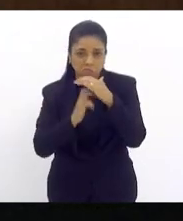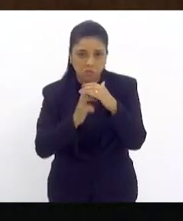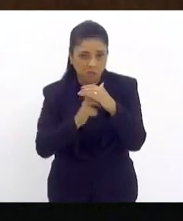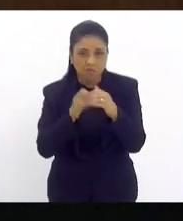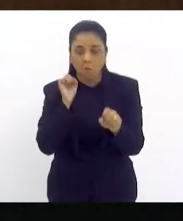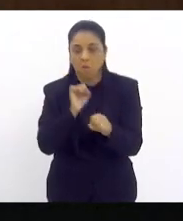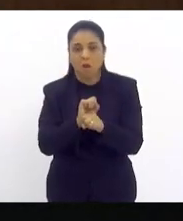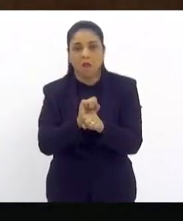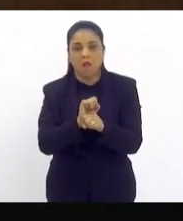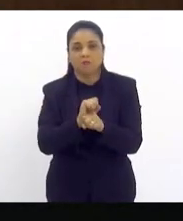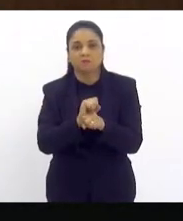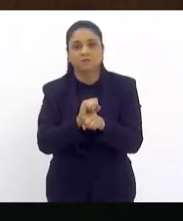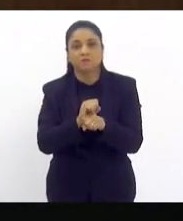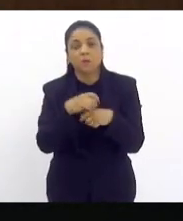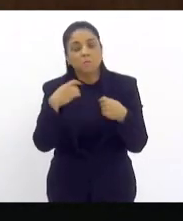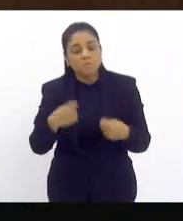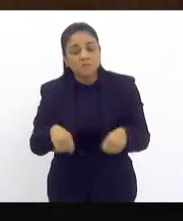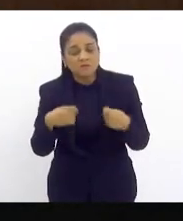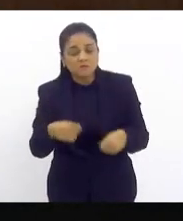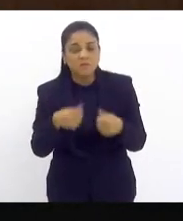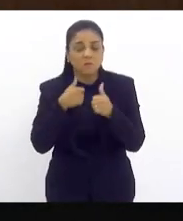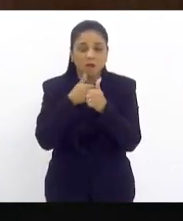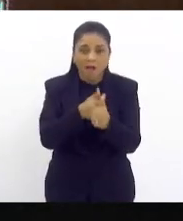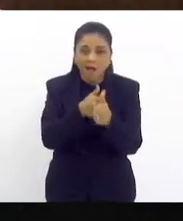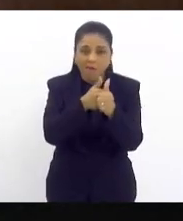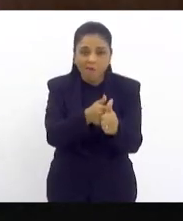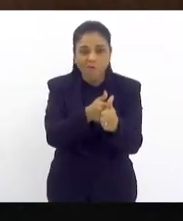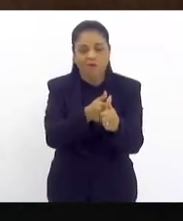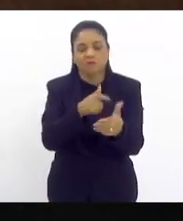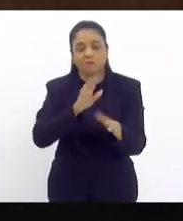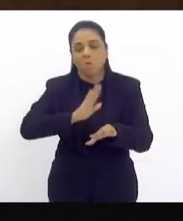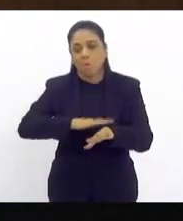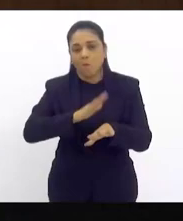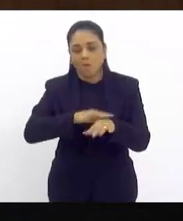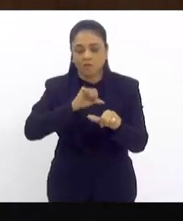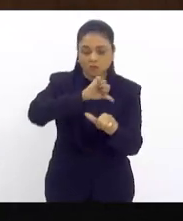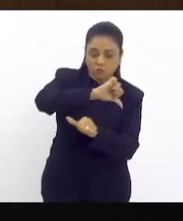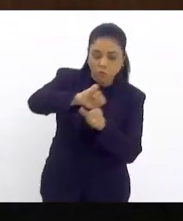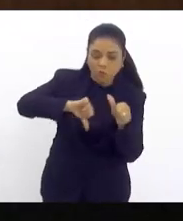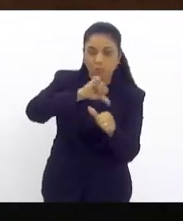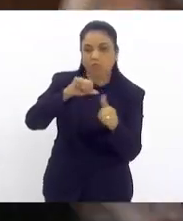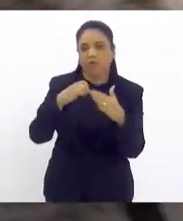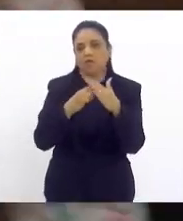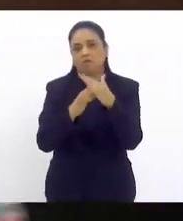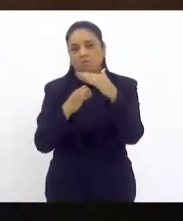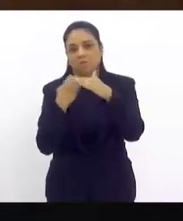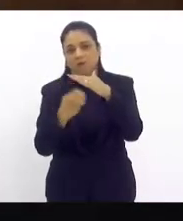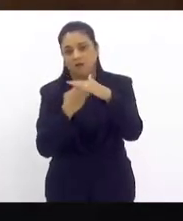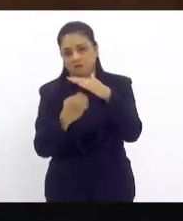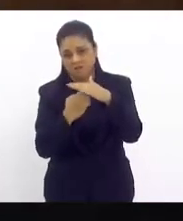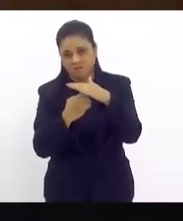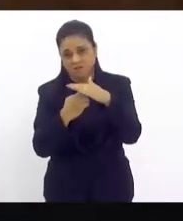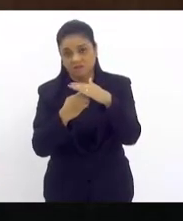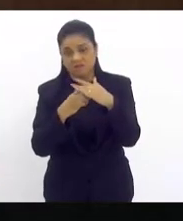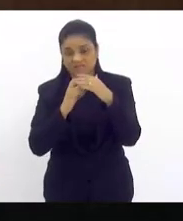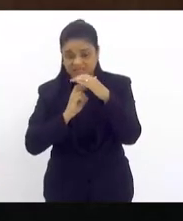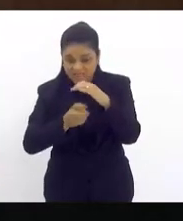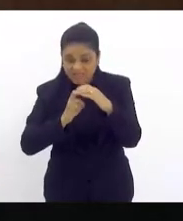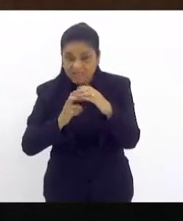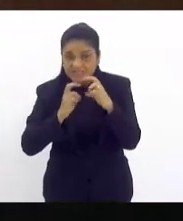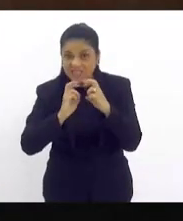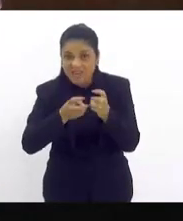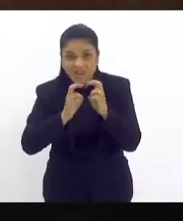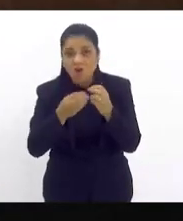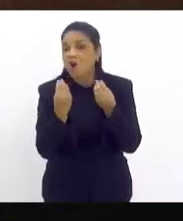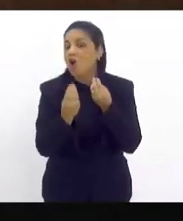pelo senhor autorizada, que a gente possa acompanhar esse momento de transição, porque sem trem, a população não tem como trabalhar, a